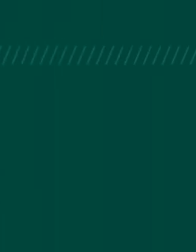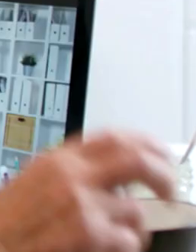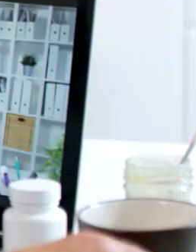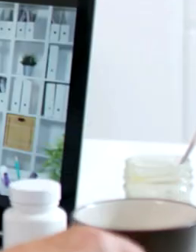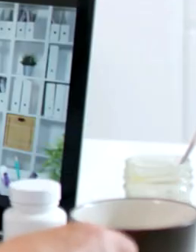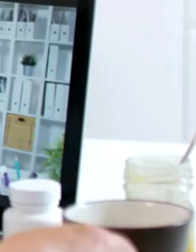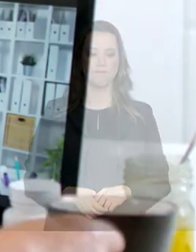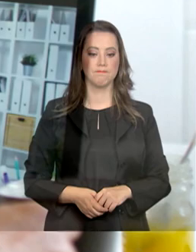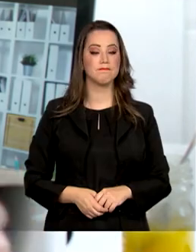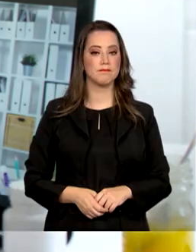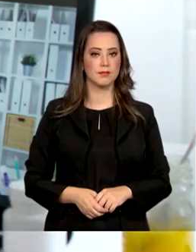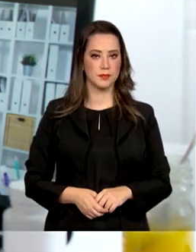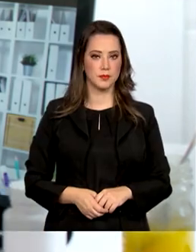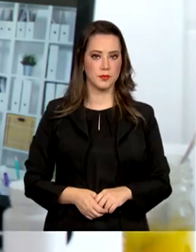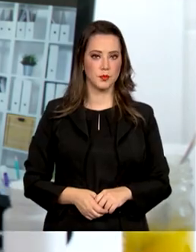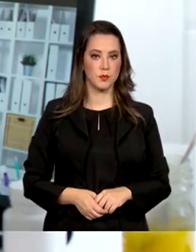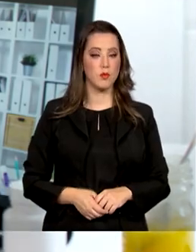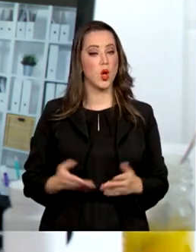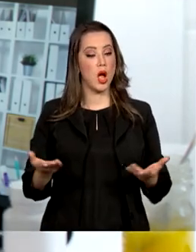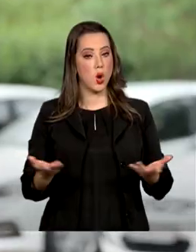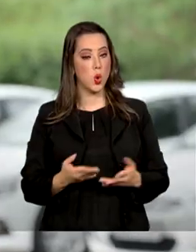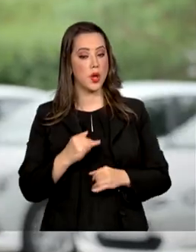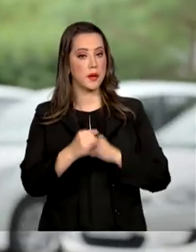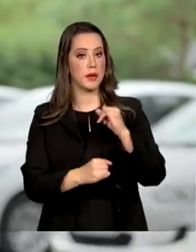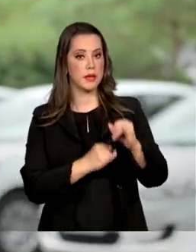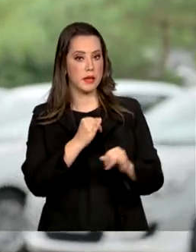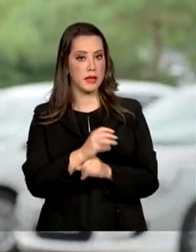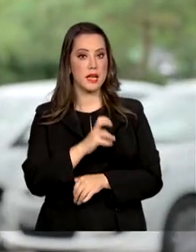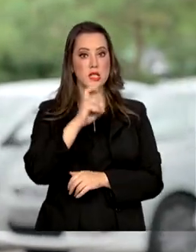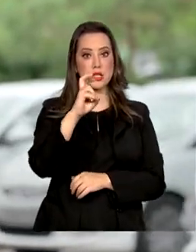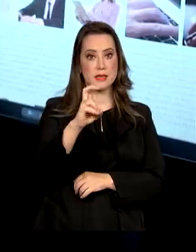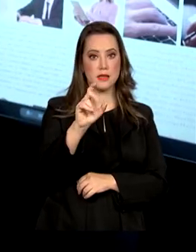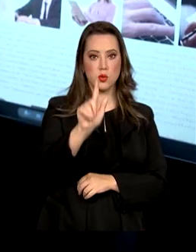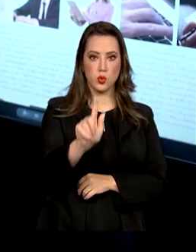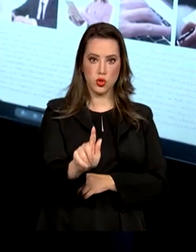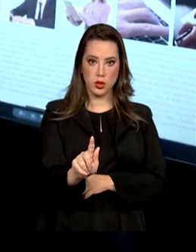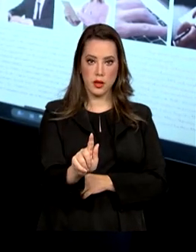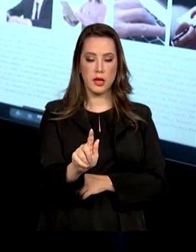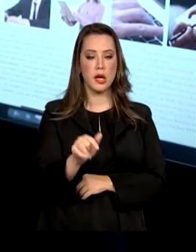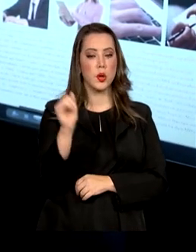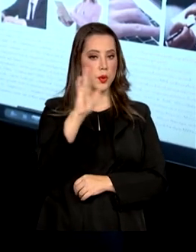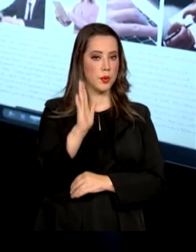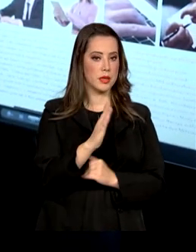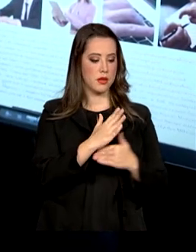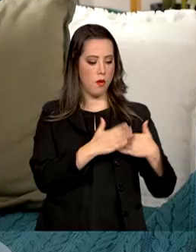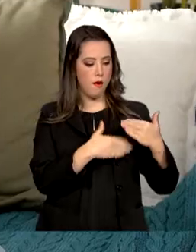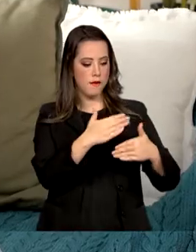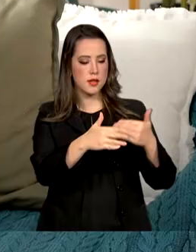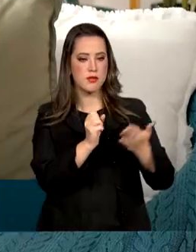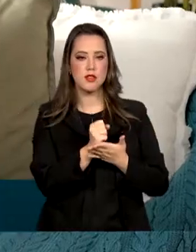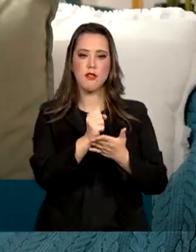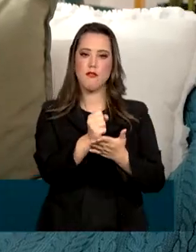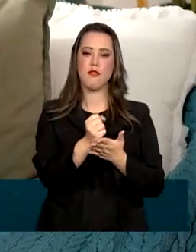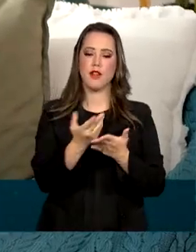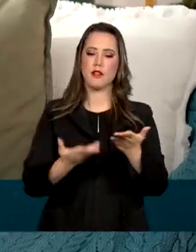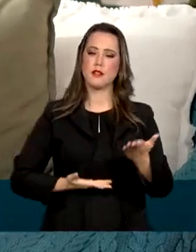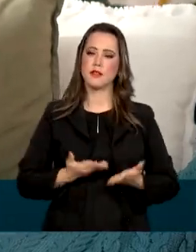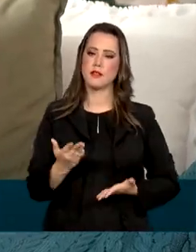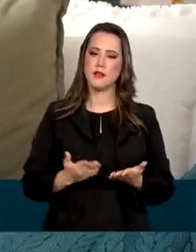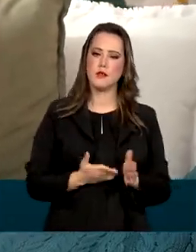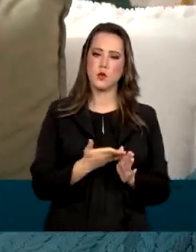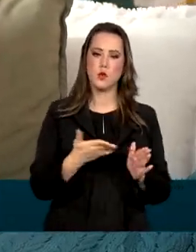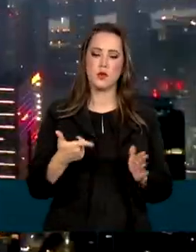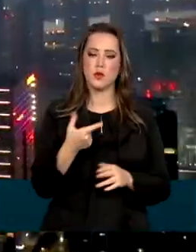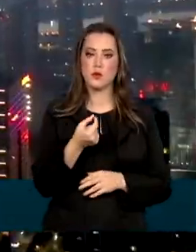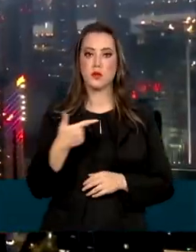Com a entrada na era da internet móvel de quinta geração, o Brasil avançou na oferta do serviço em 2022.